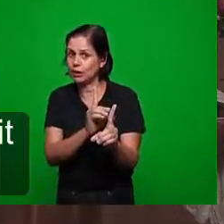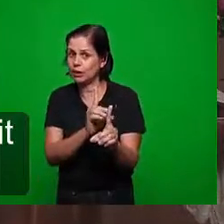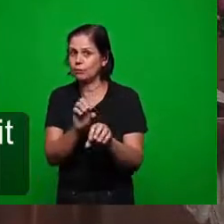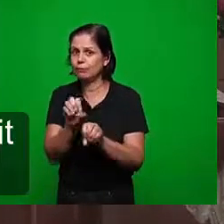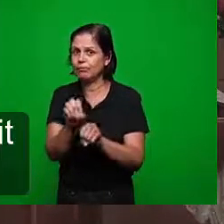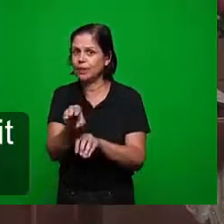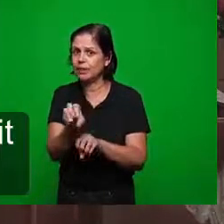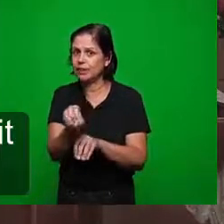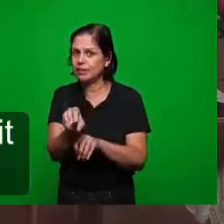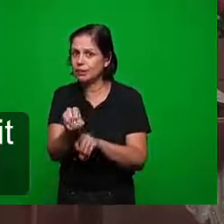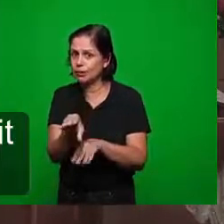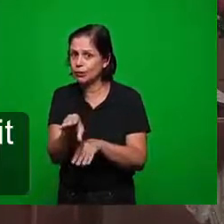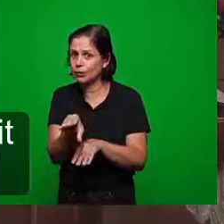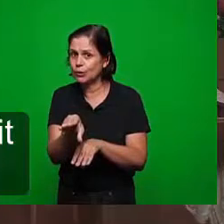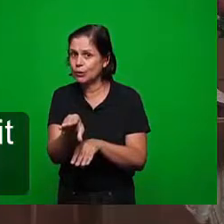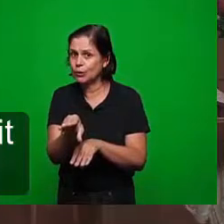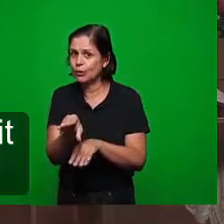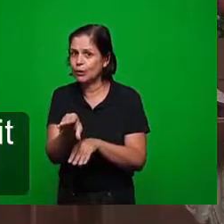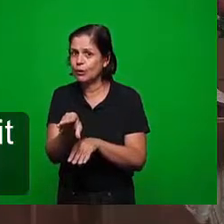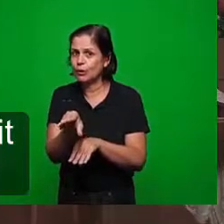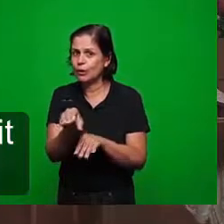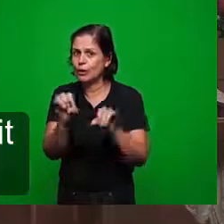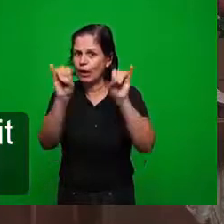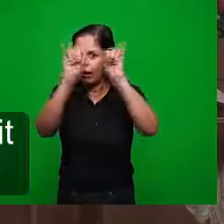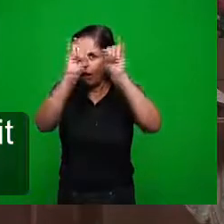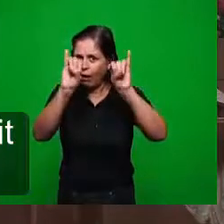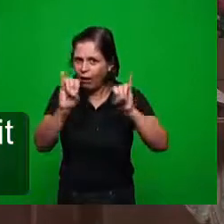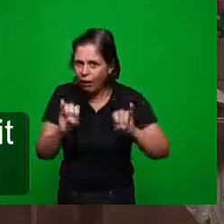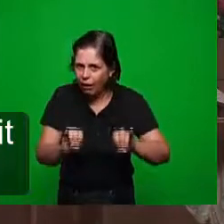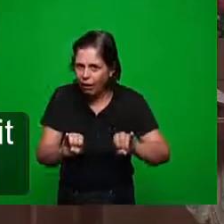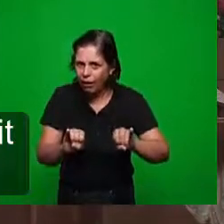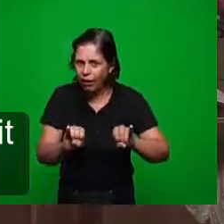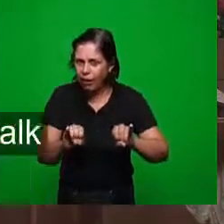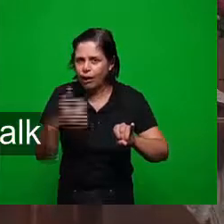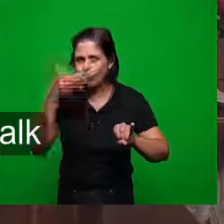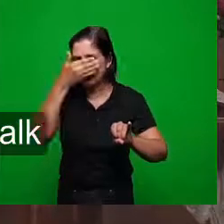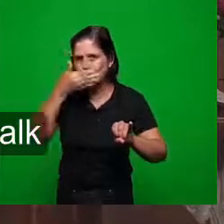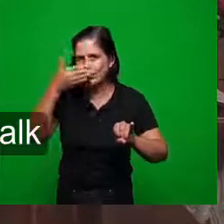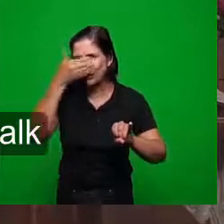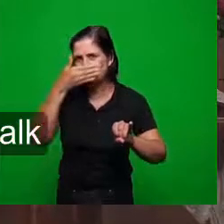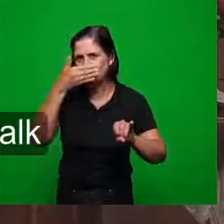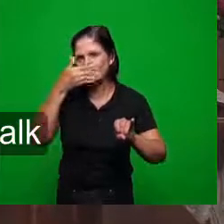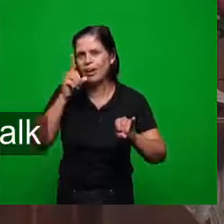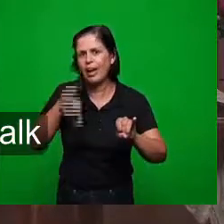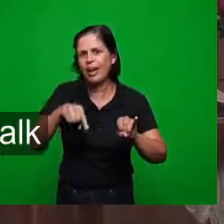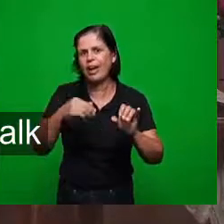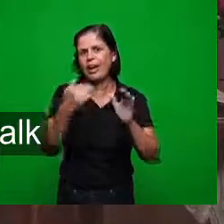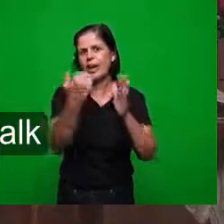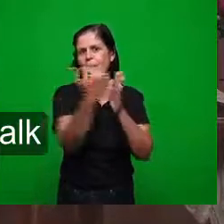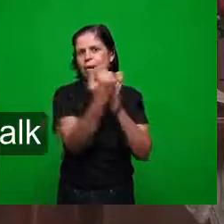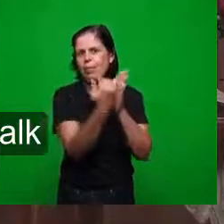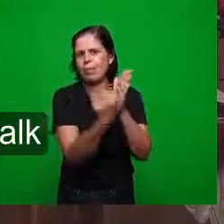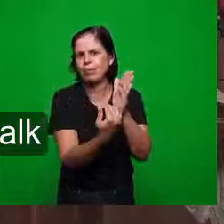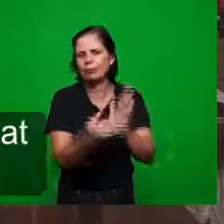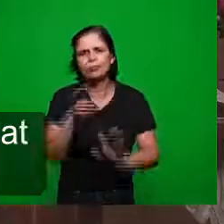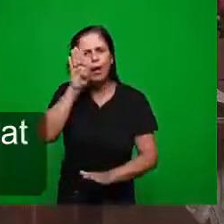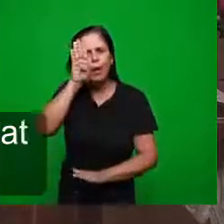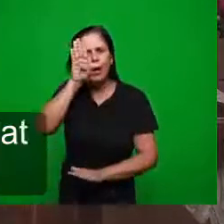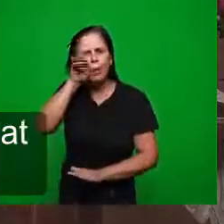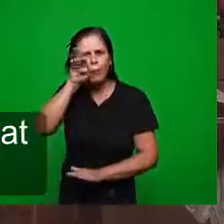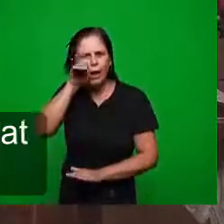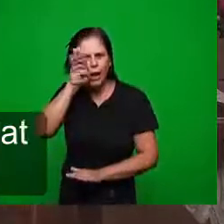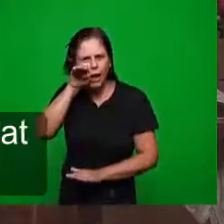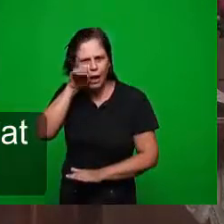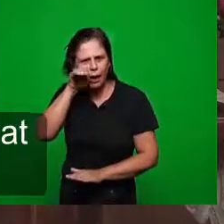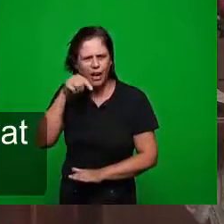ensino idolatria e prostituição era sequência Balaon aqui fala eu não vou falar